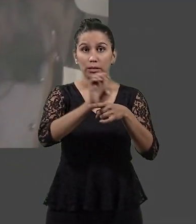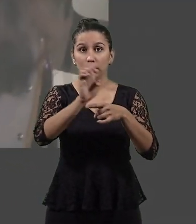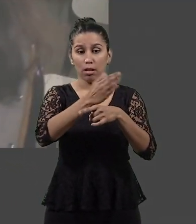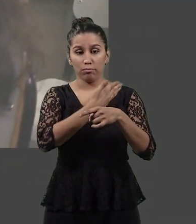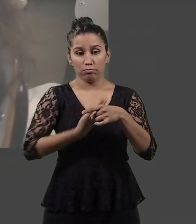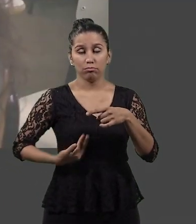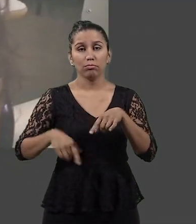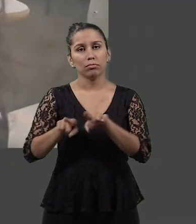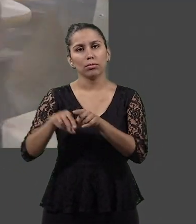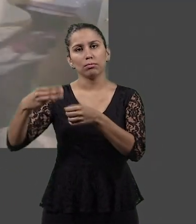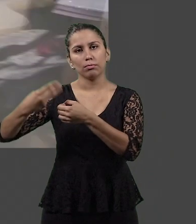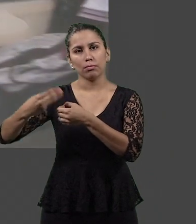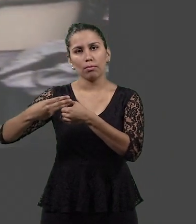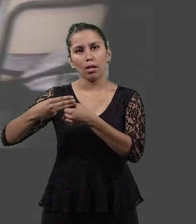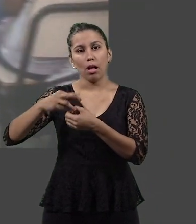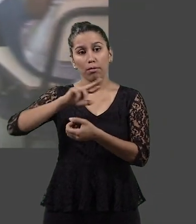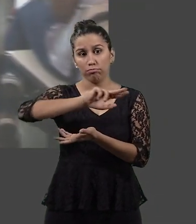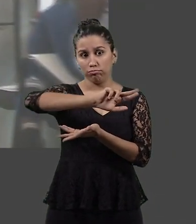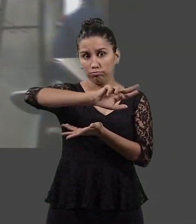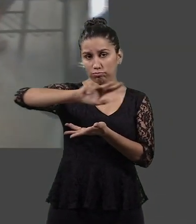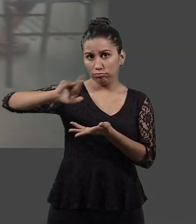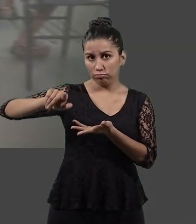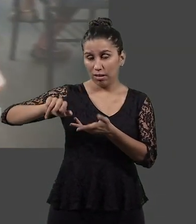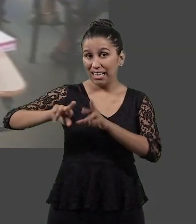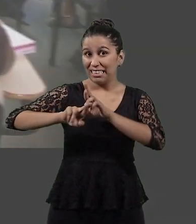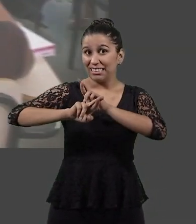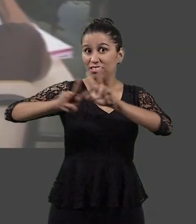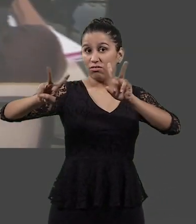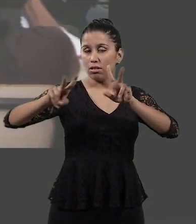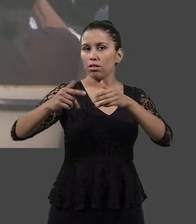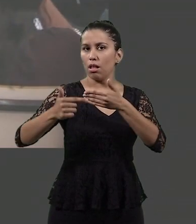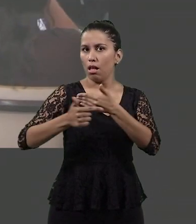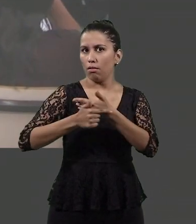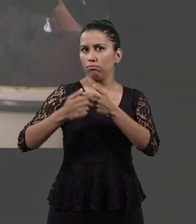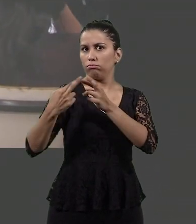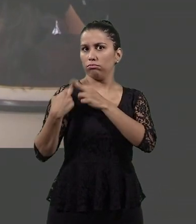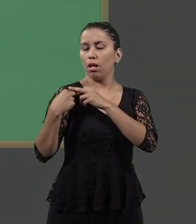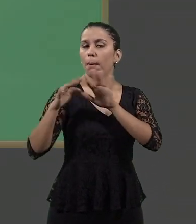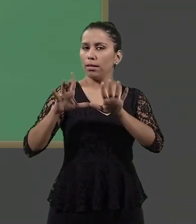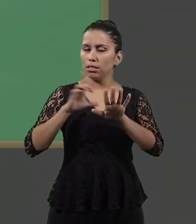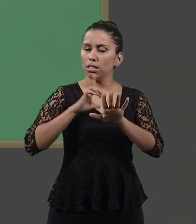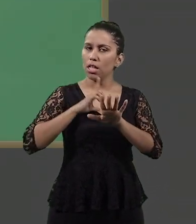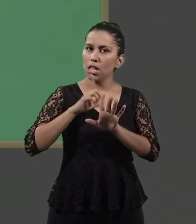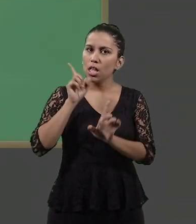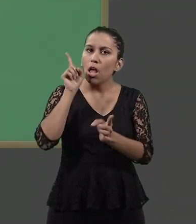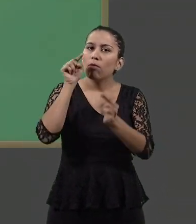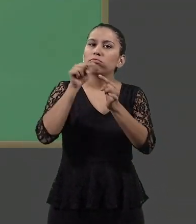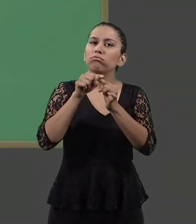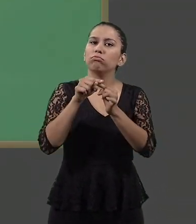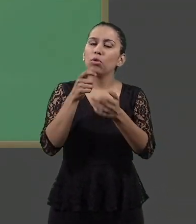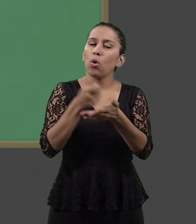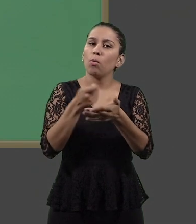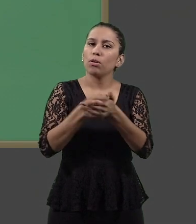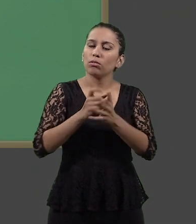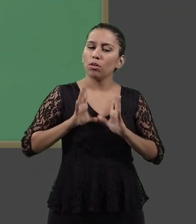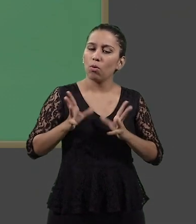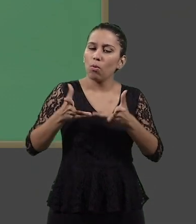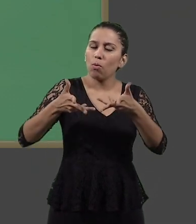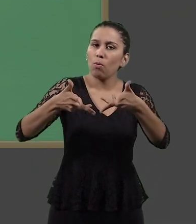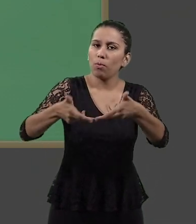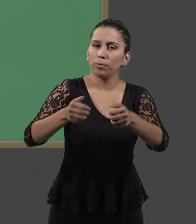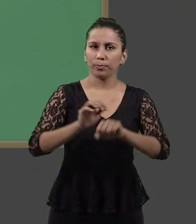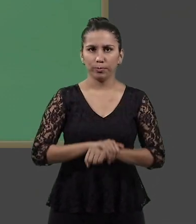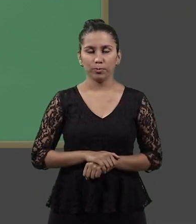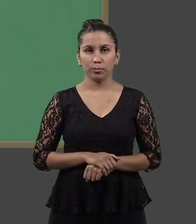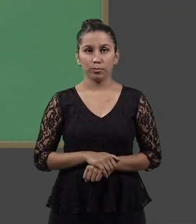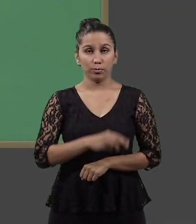diferentes responsabilidades têm a obrigação de promover uma educação de qualidade. No caso do ensino médio, os governos